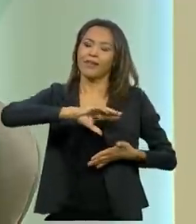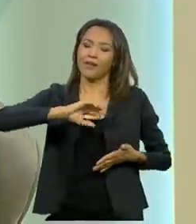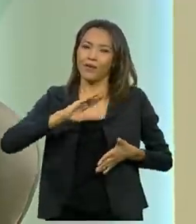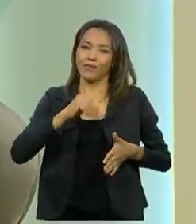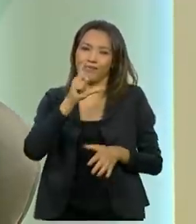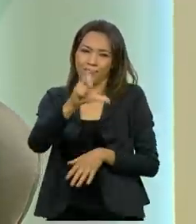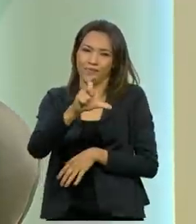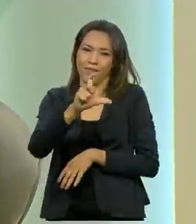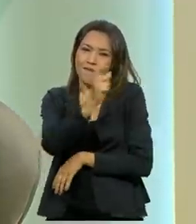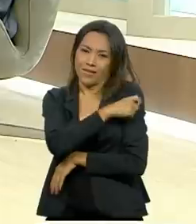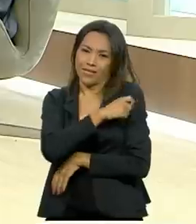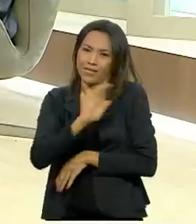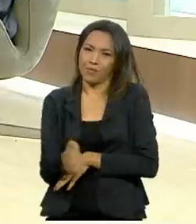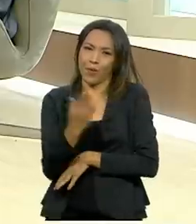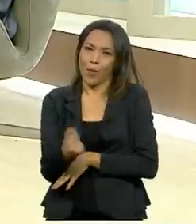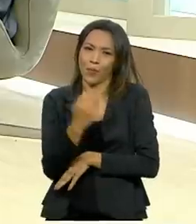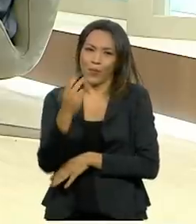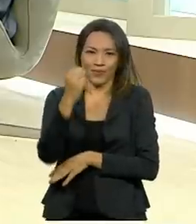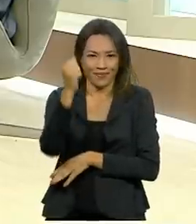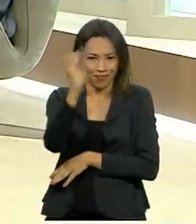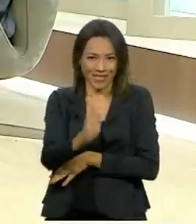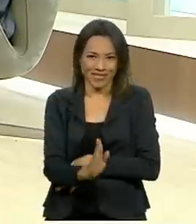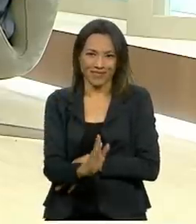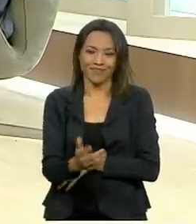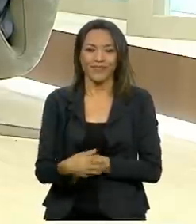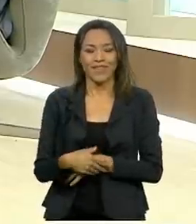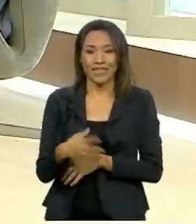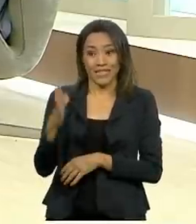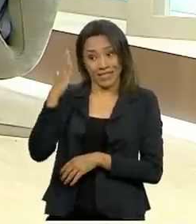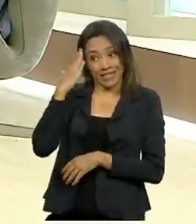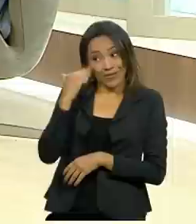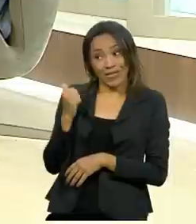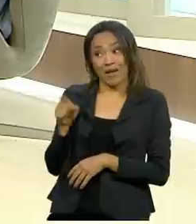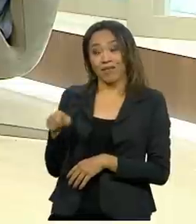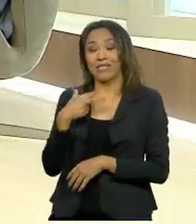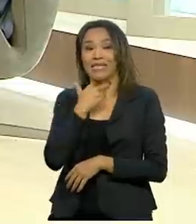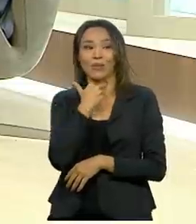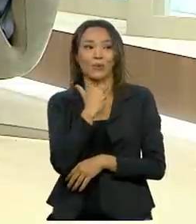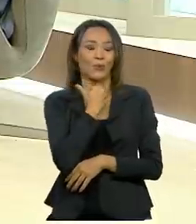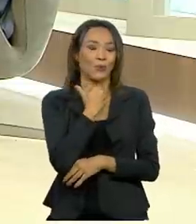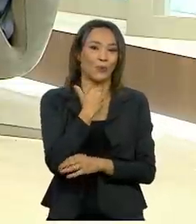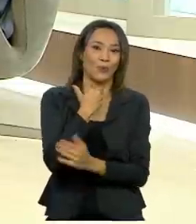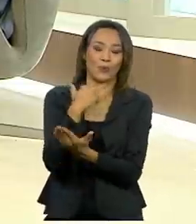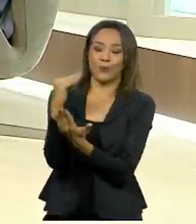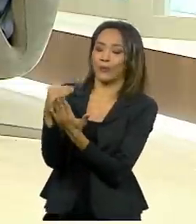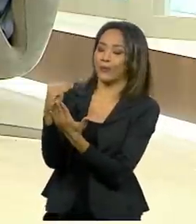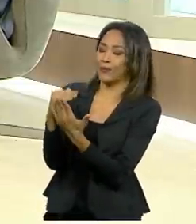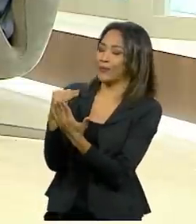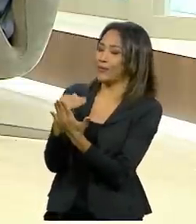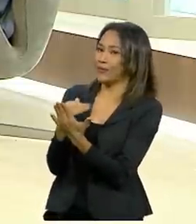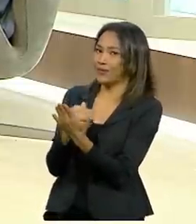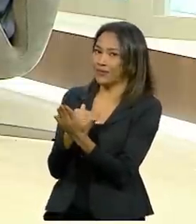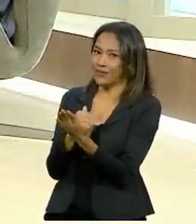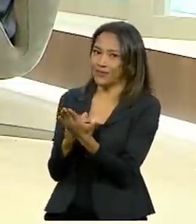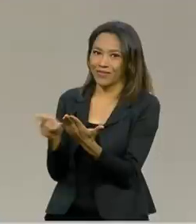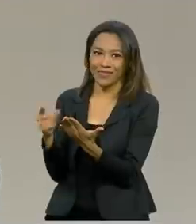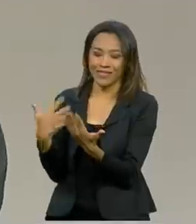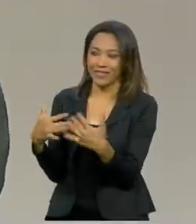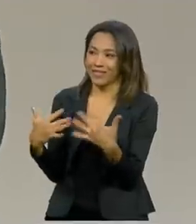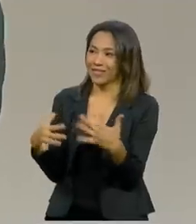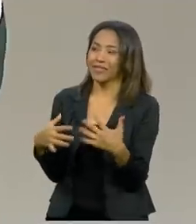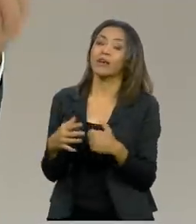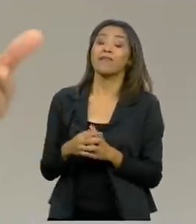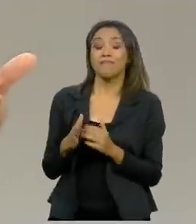aqui no Brasil. Ministro, a gente sabe que a agenda do senhor é uma agenda muito apertada, o senhor não parta sempre fazendo coisas,